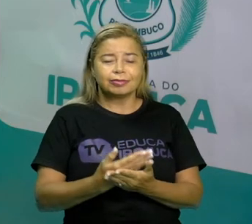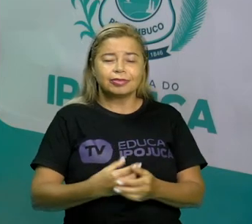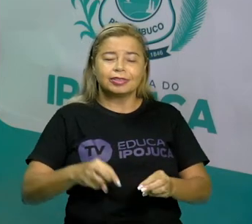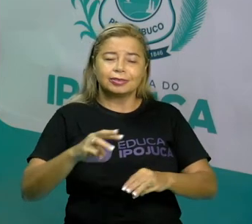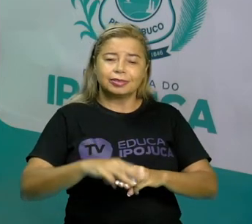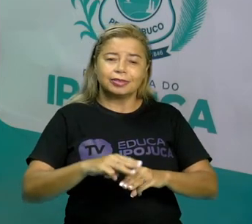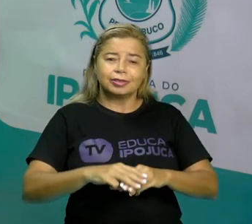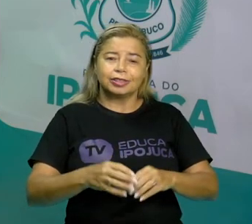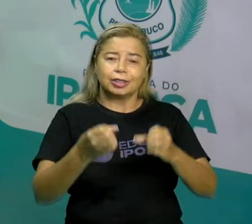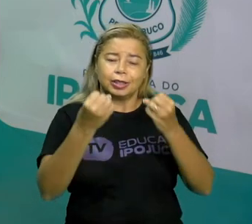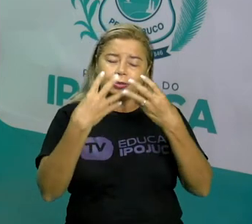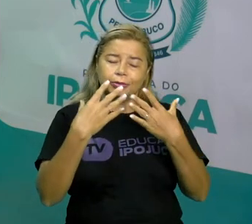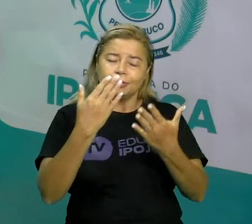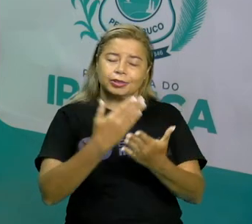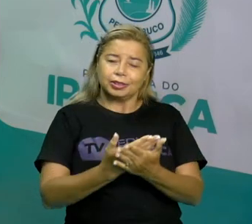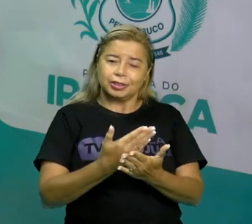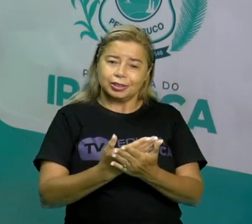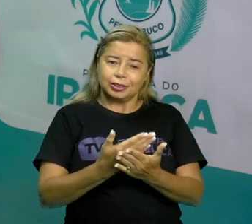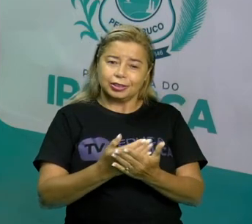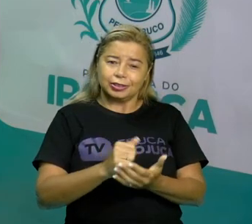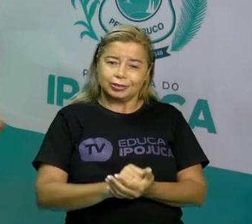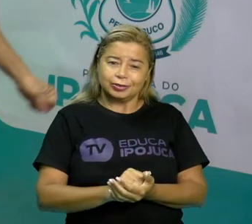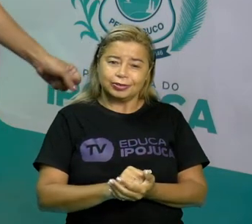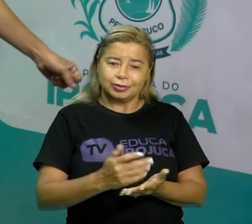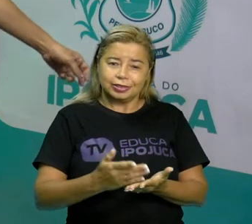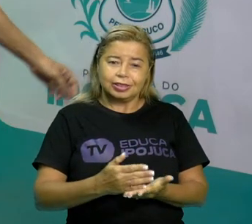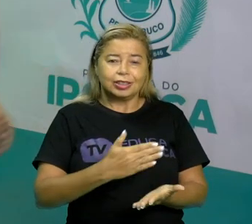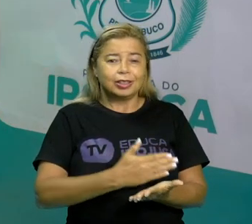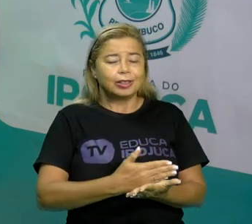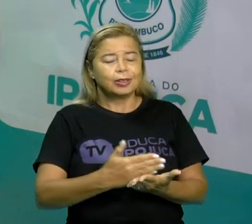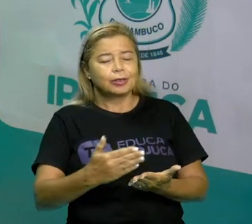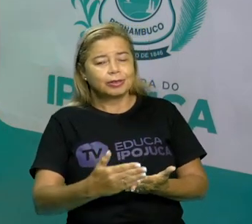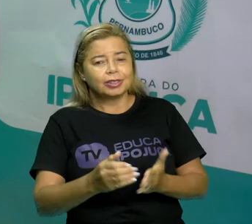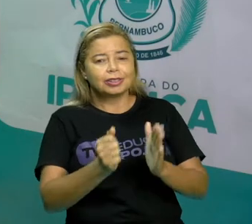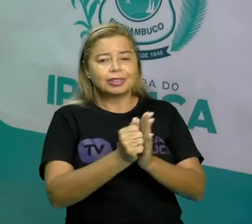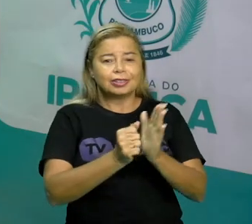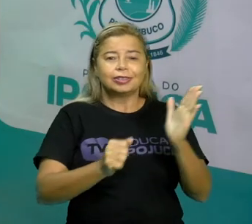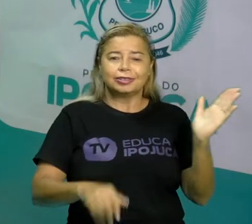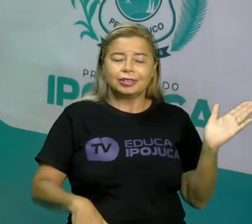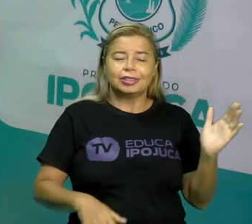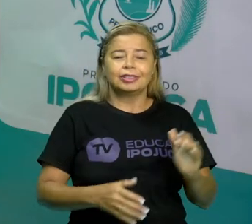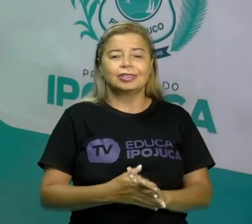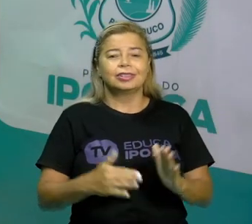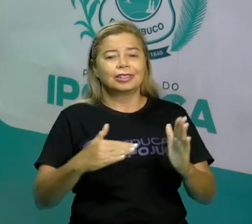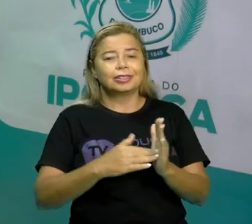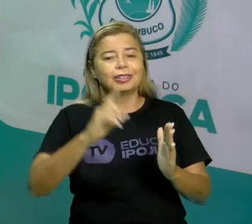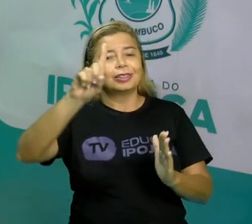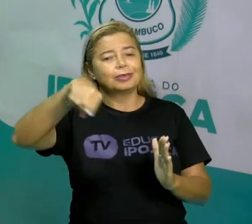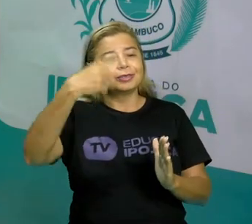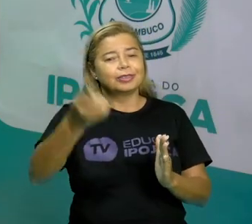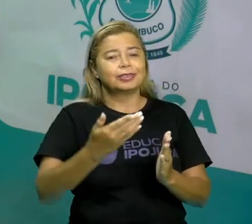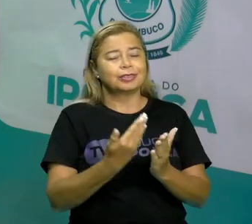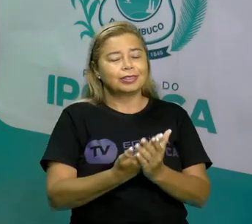estudo para vocês e vamos nessa começar as nossas atividades. Até a próxima aula.